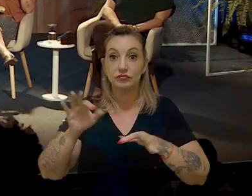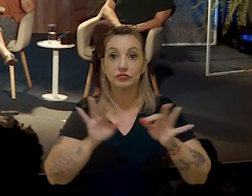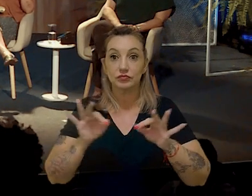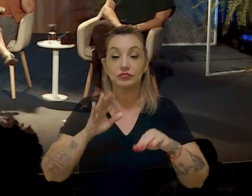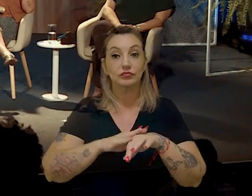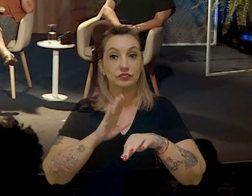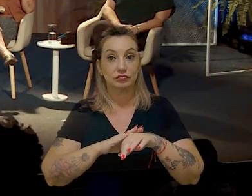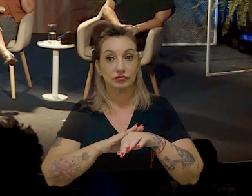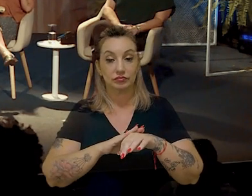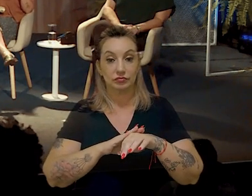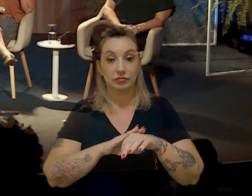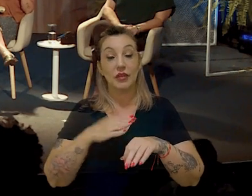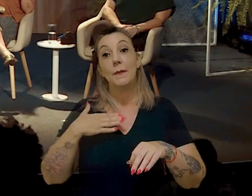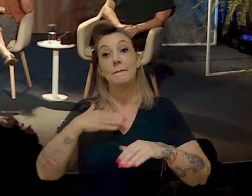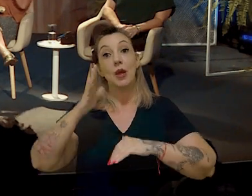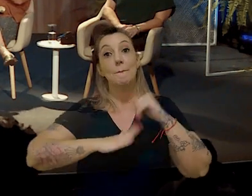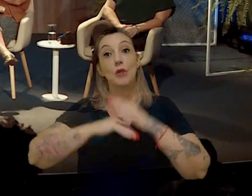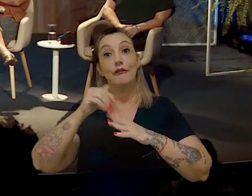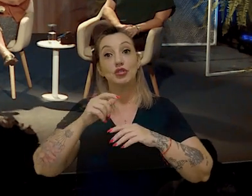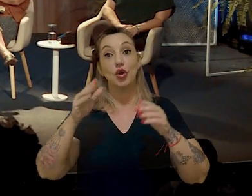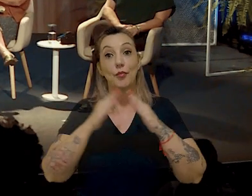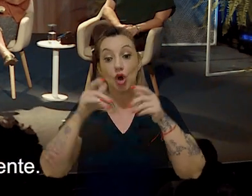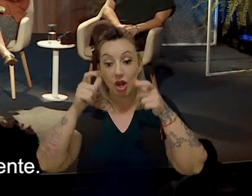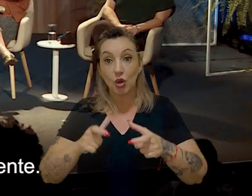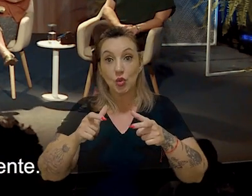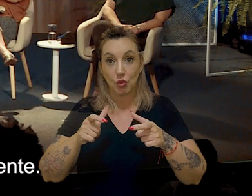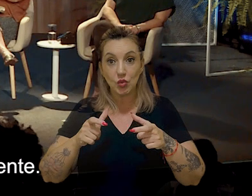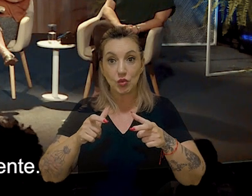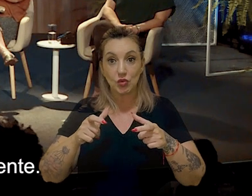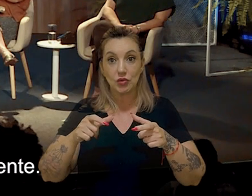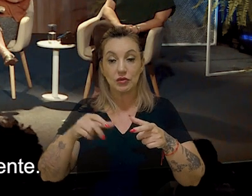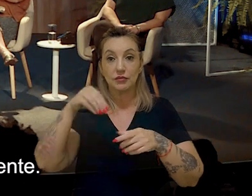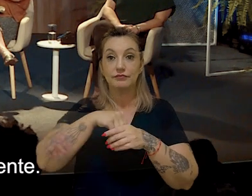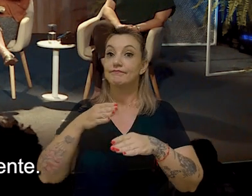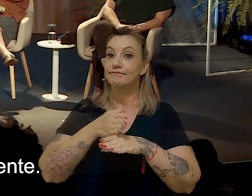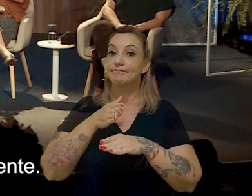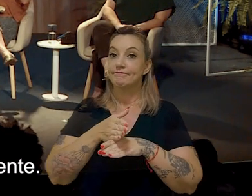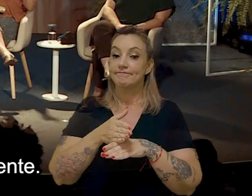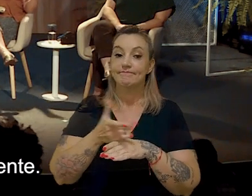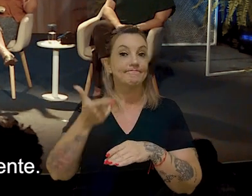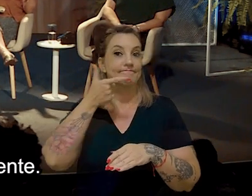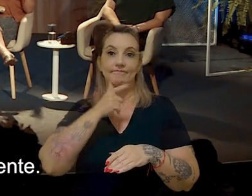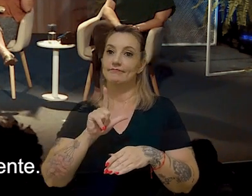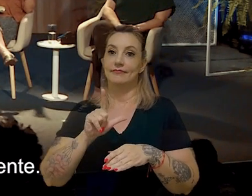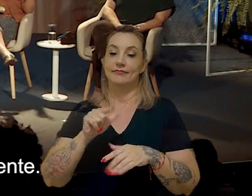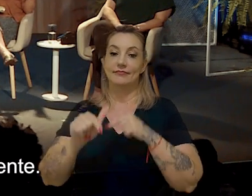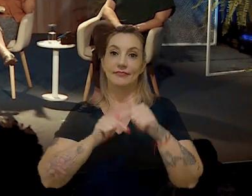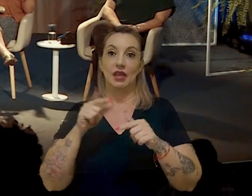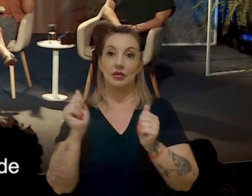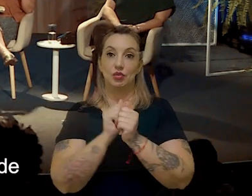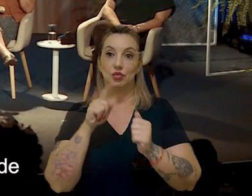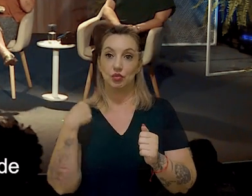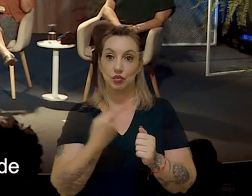operar, mas os meus profissionais que moram naquele município, que estão ali presentes, eles não conseguem trabalhar com a